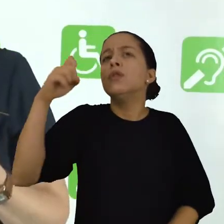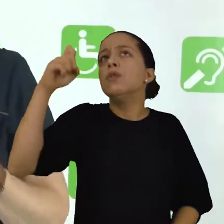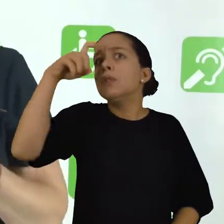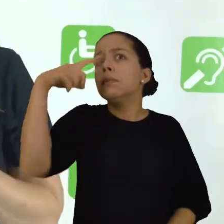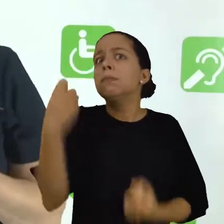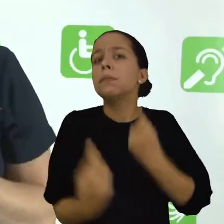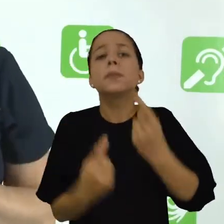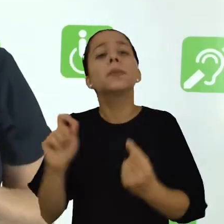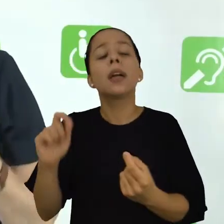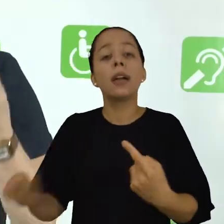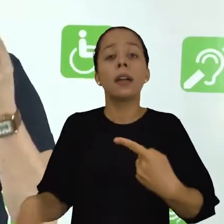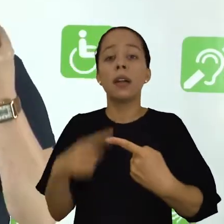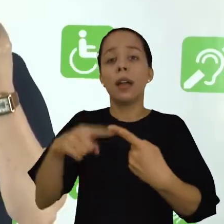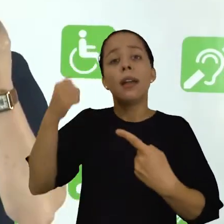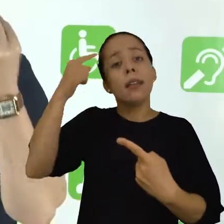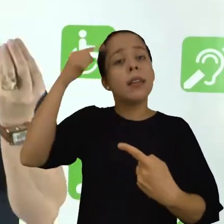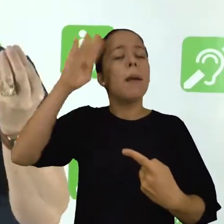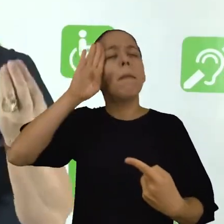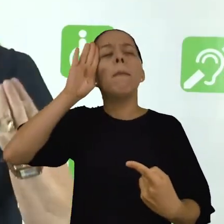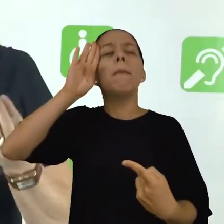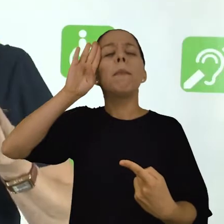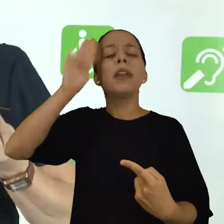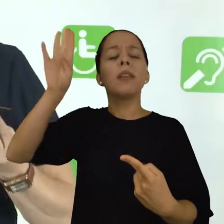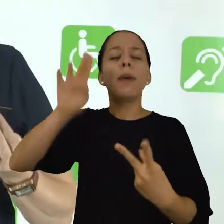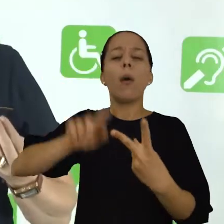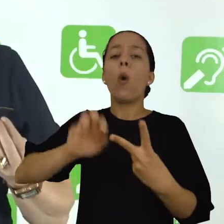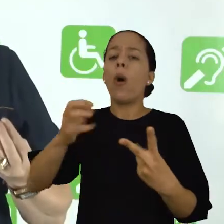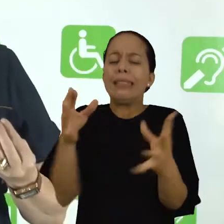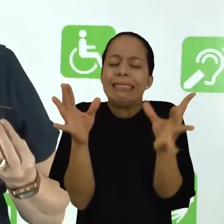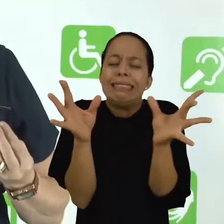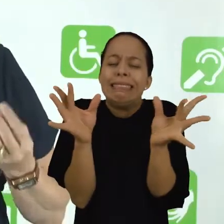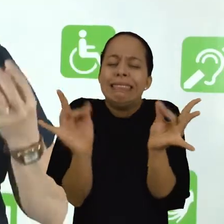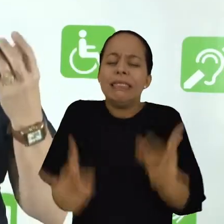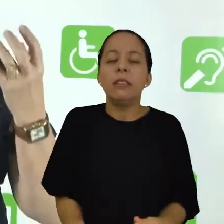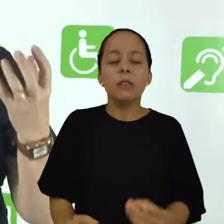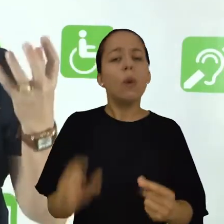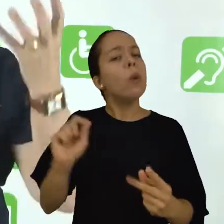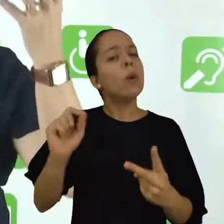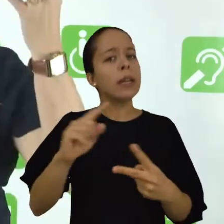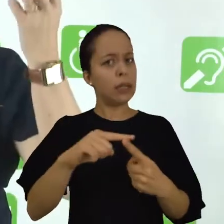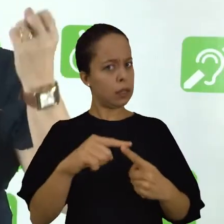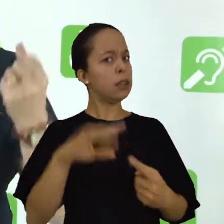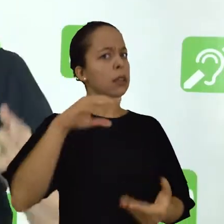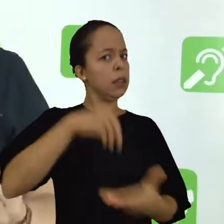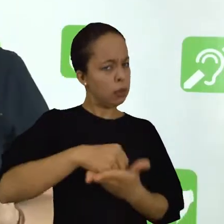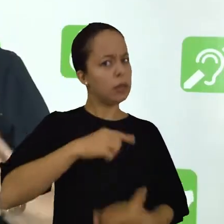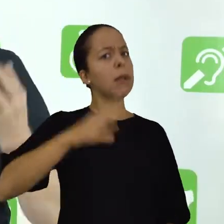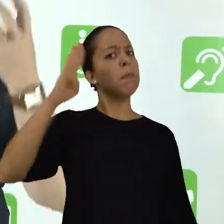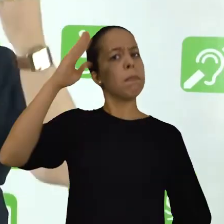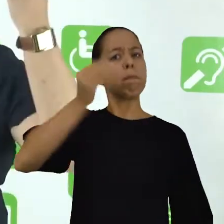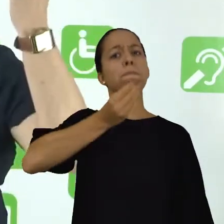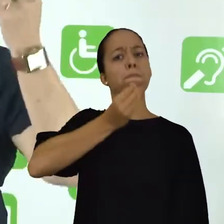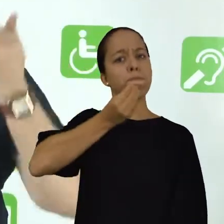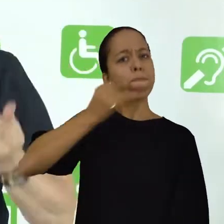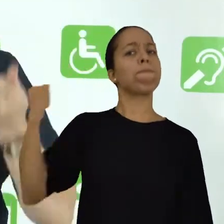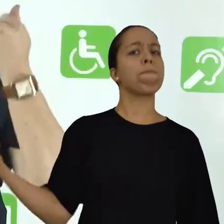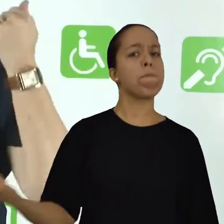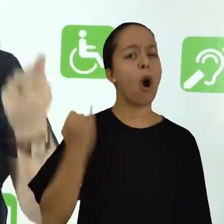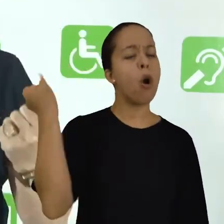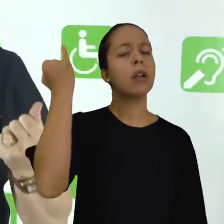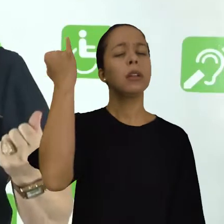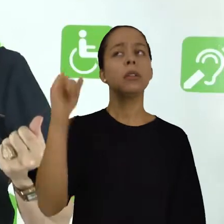destacar o que é uma ideia principal, o que é um detalhe, o que é uma ideia essencial, o é uma informação